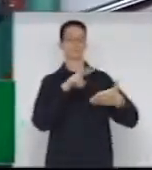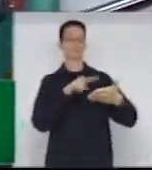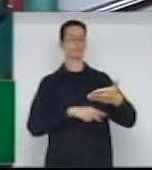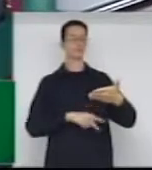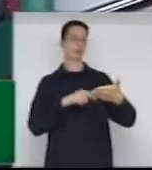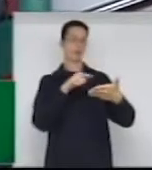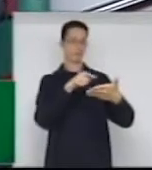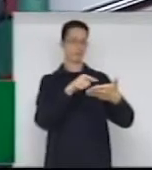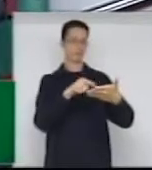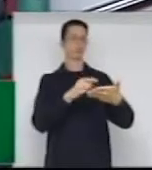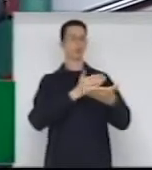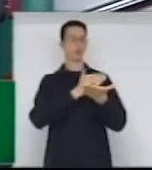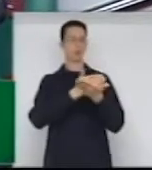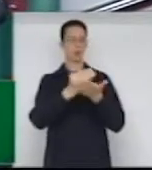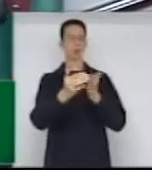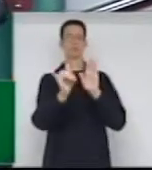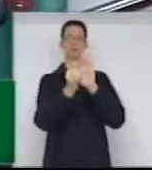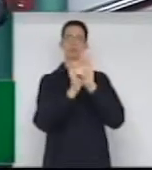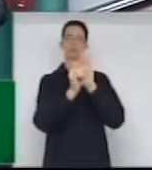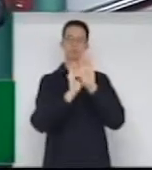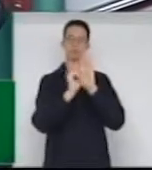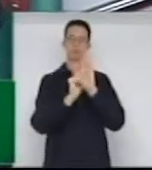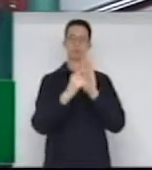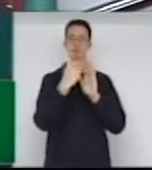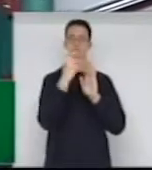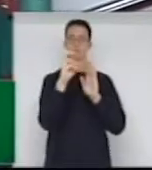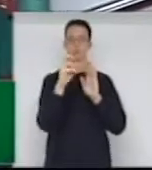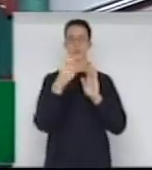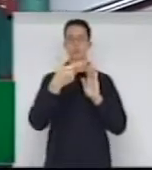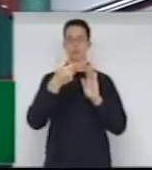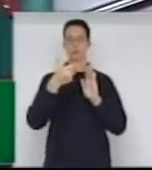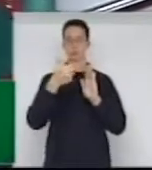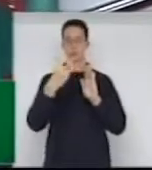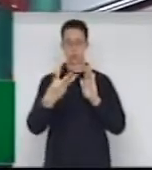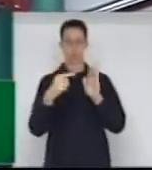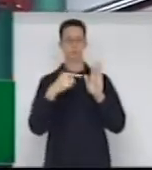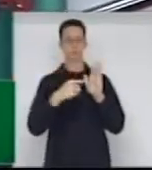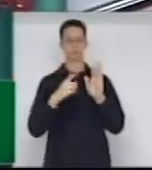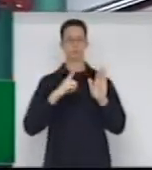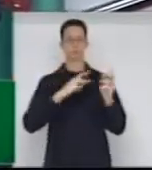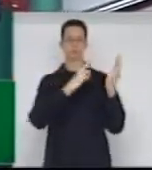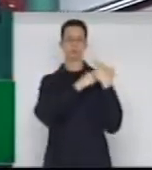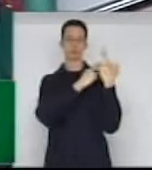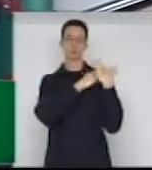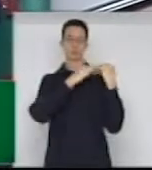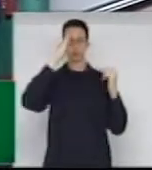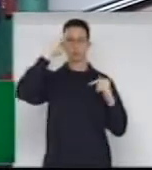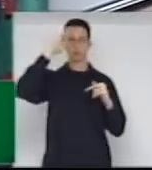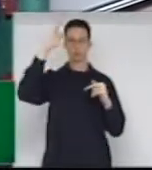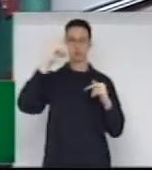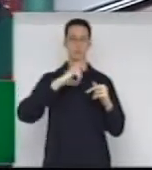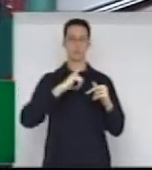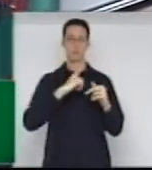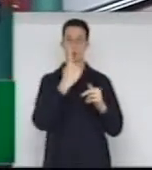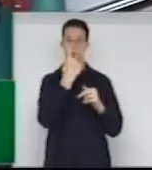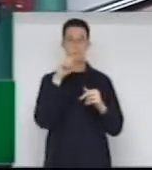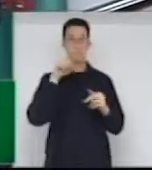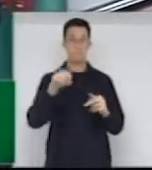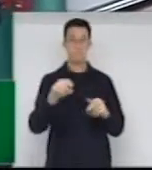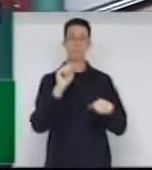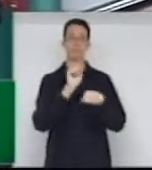abertura do edital número 15, 2013, para a investidura do cargo de soldados, ao qual prevê mil vagas,